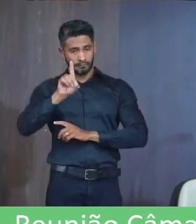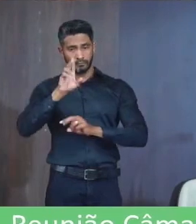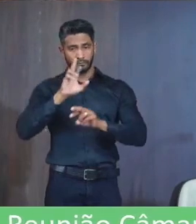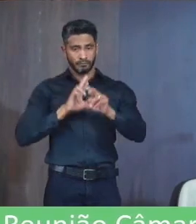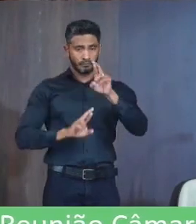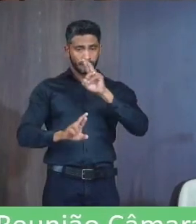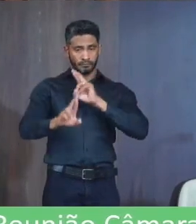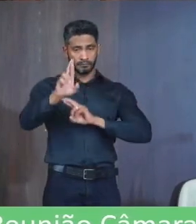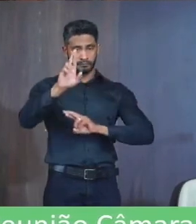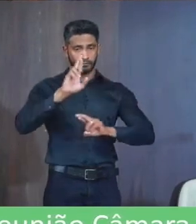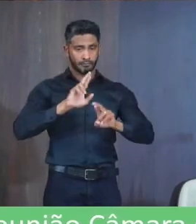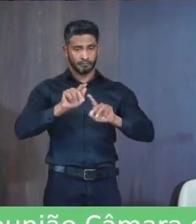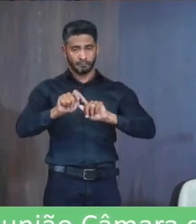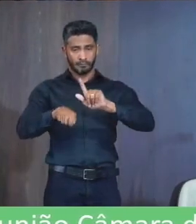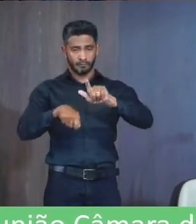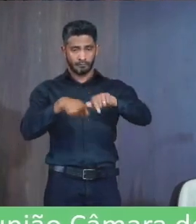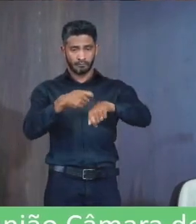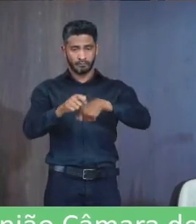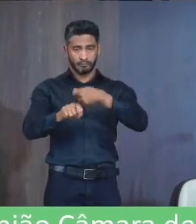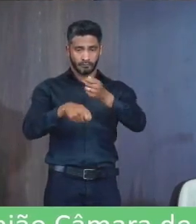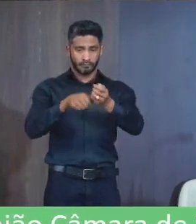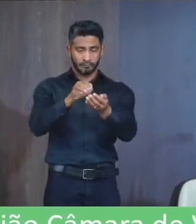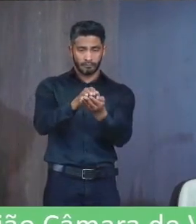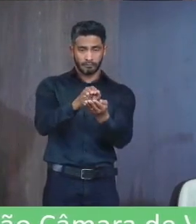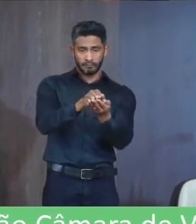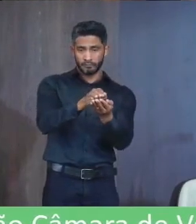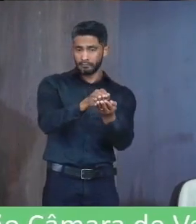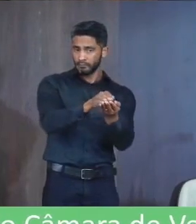E mercado Interno Da Copasa